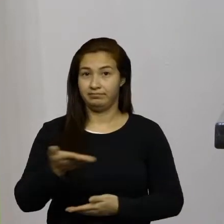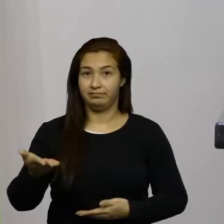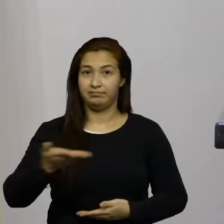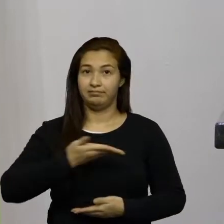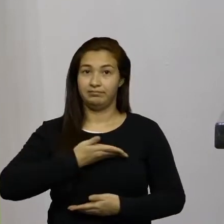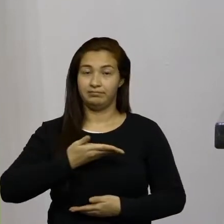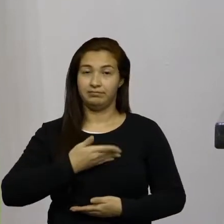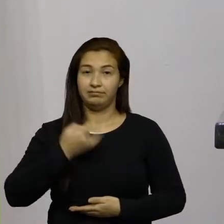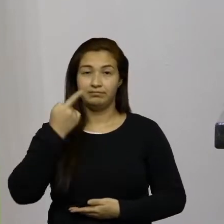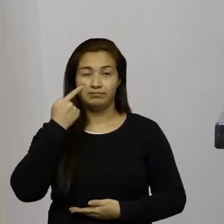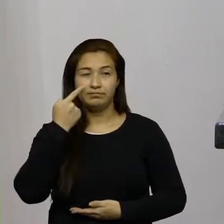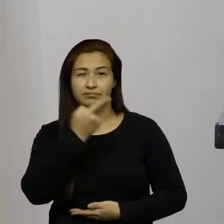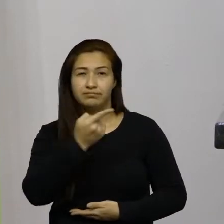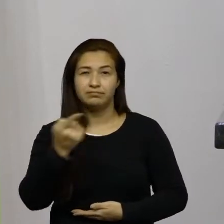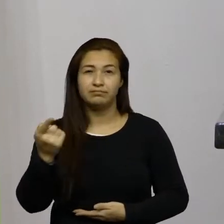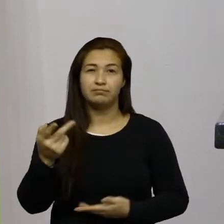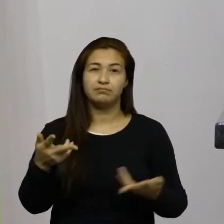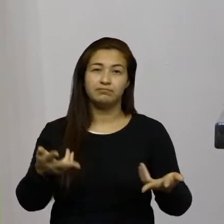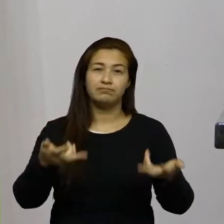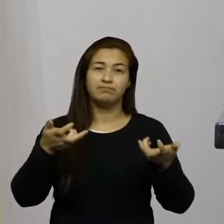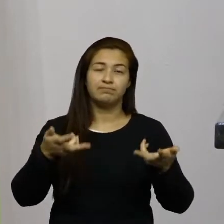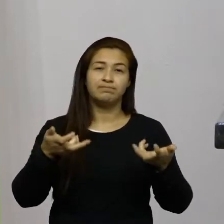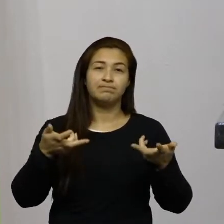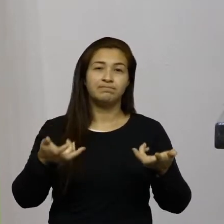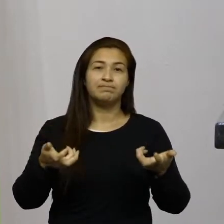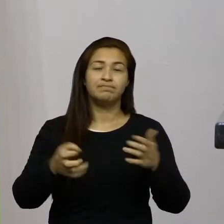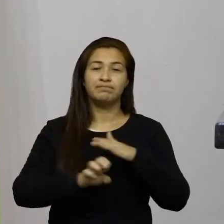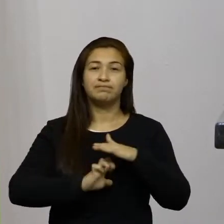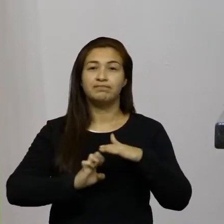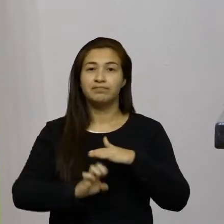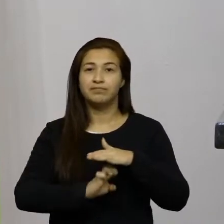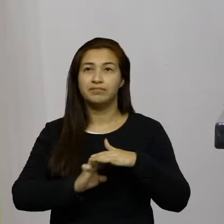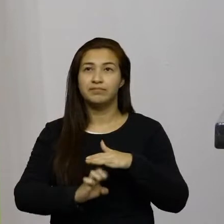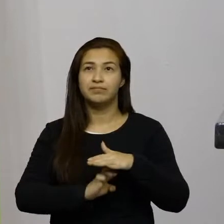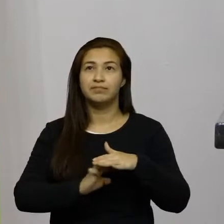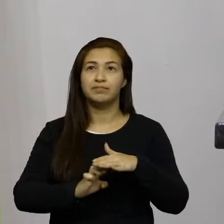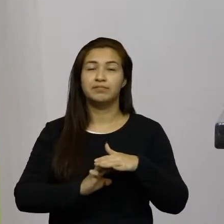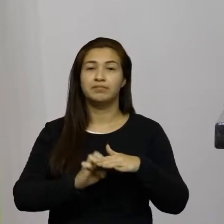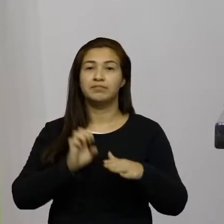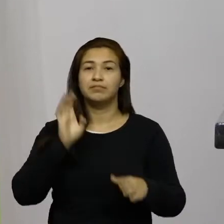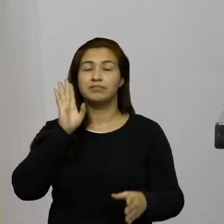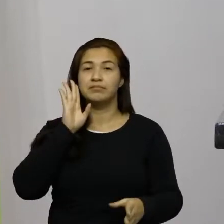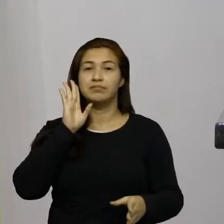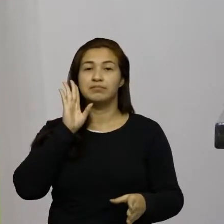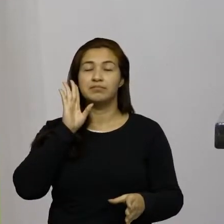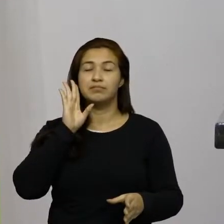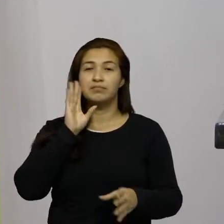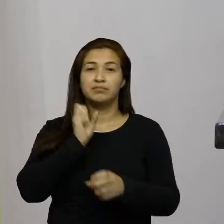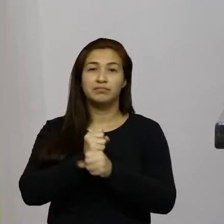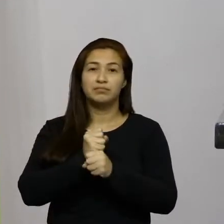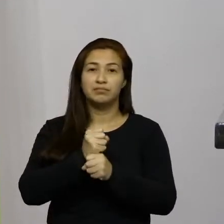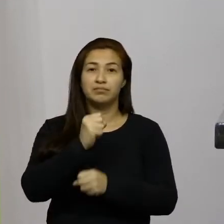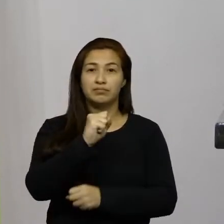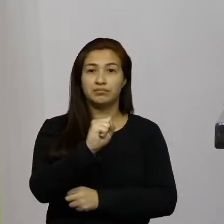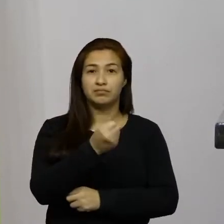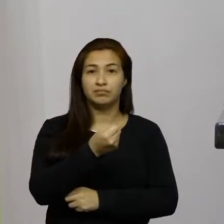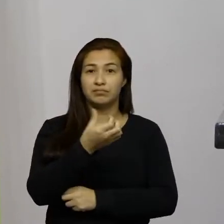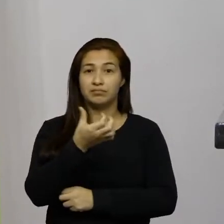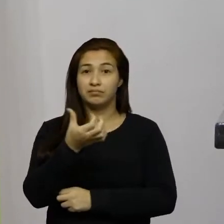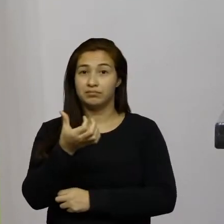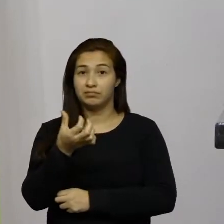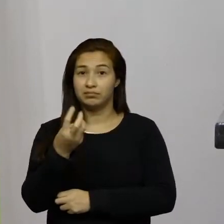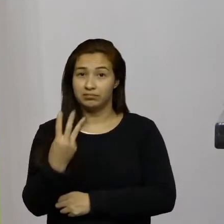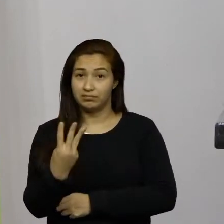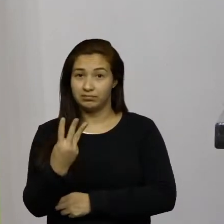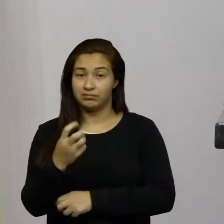nos deparamos com uma empresa que completa 83 anos de fundação